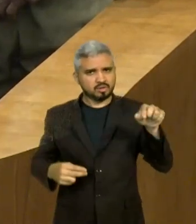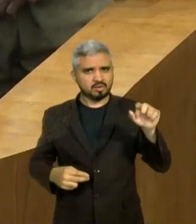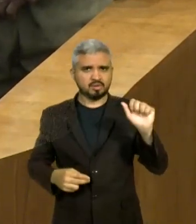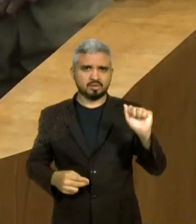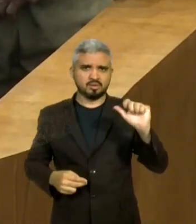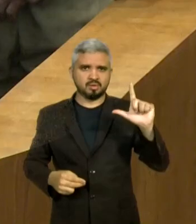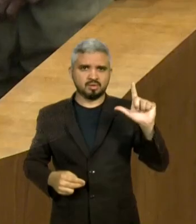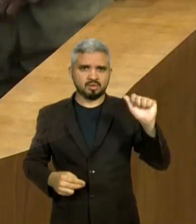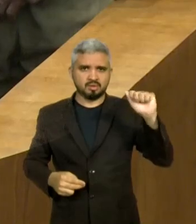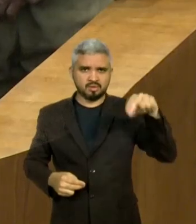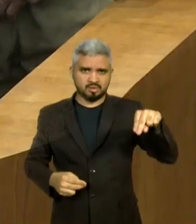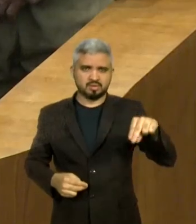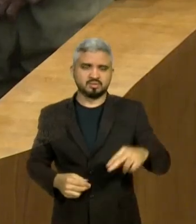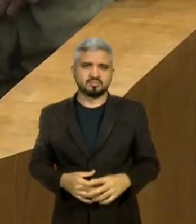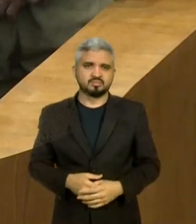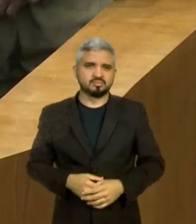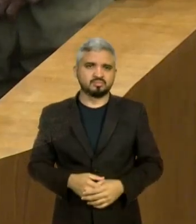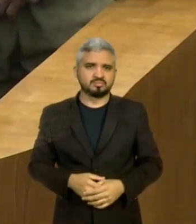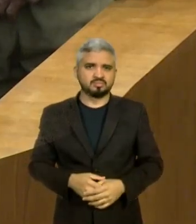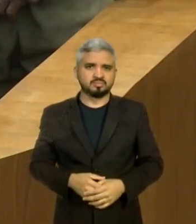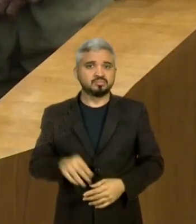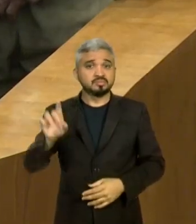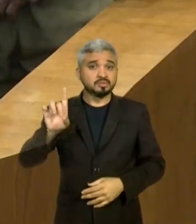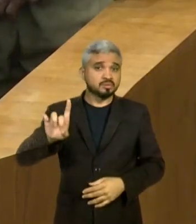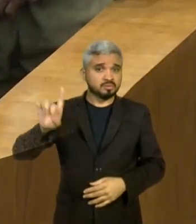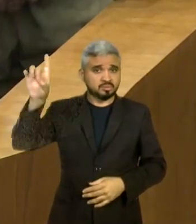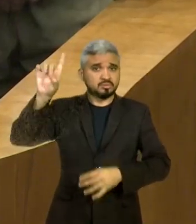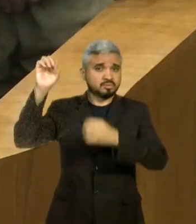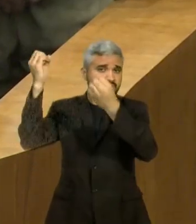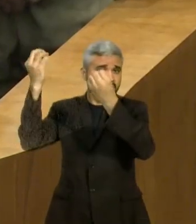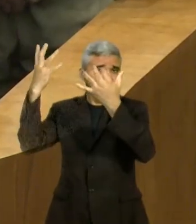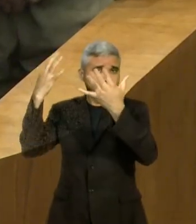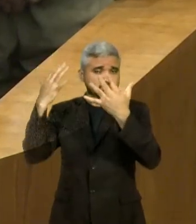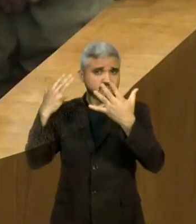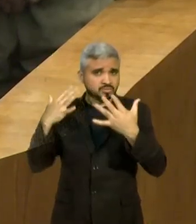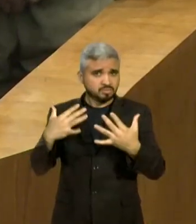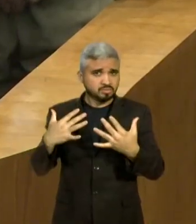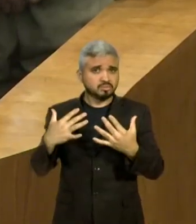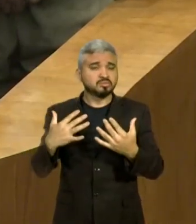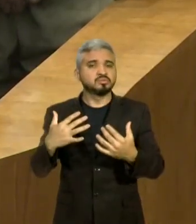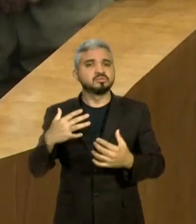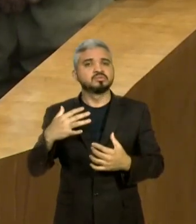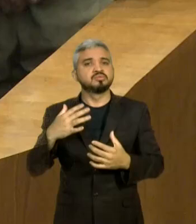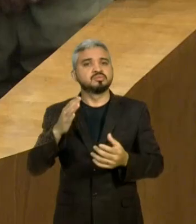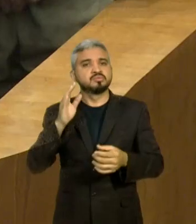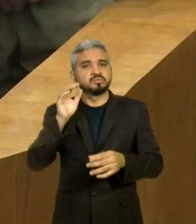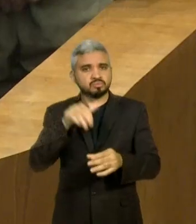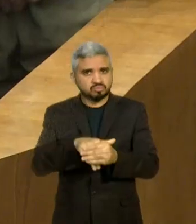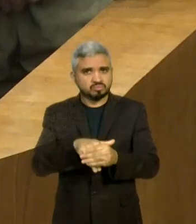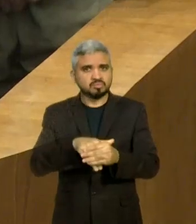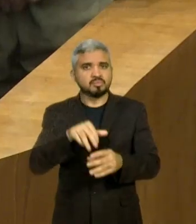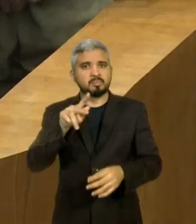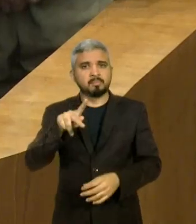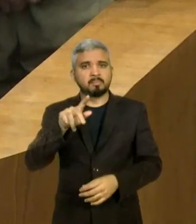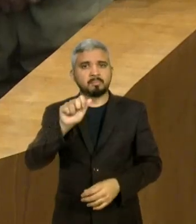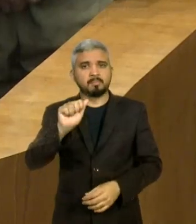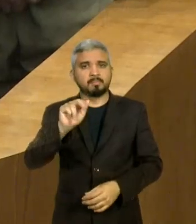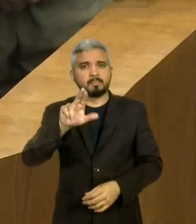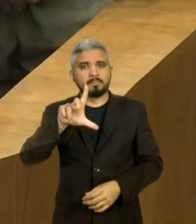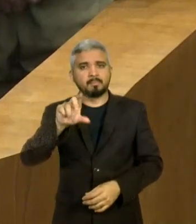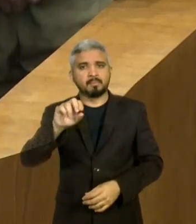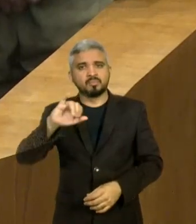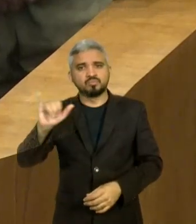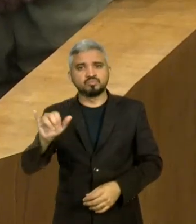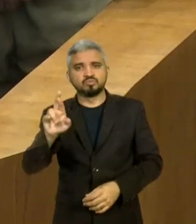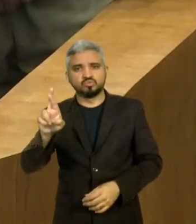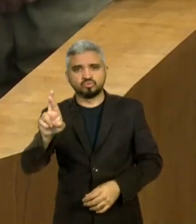Deus nos honrou com a eleição do Paulo Júnior, o vereador mais